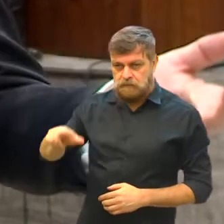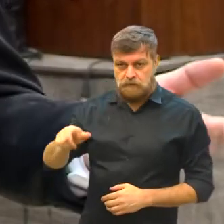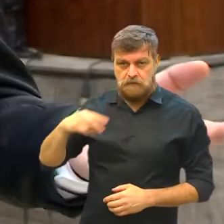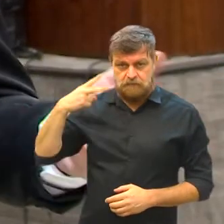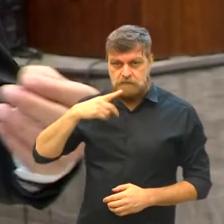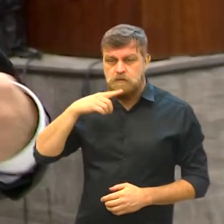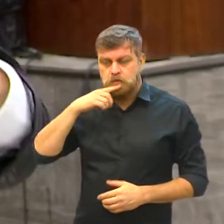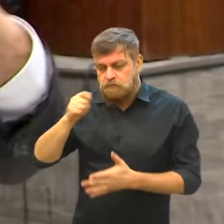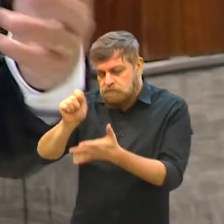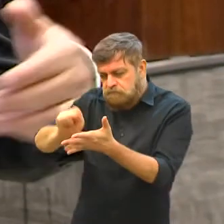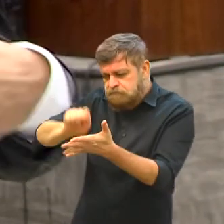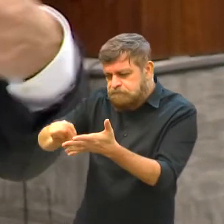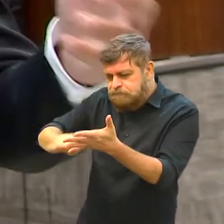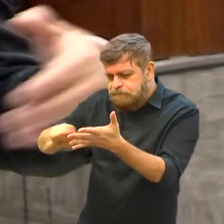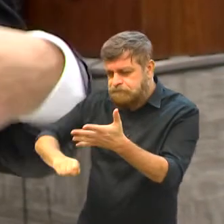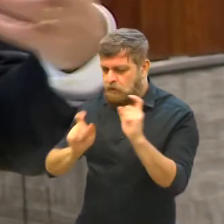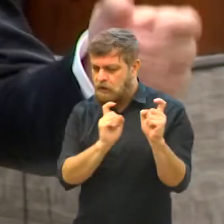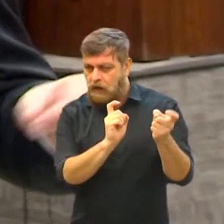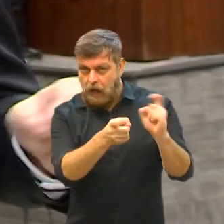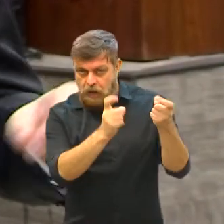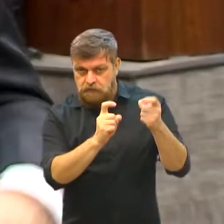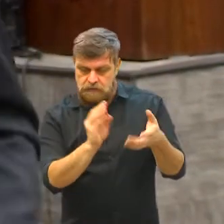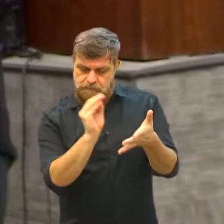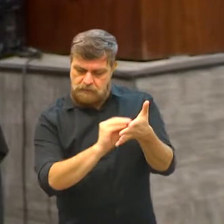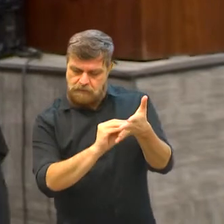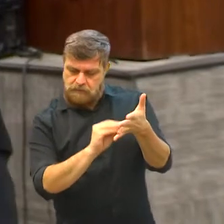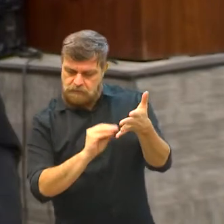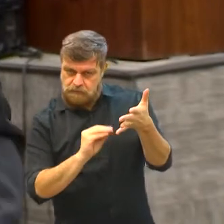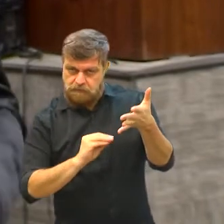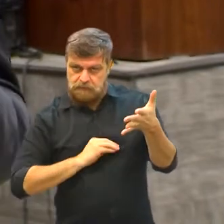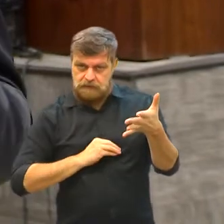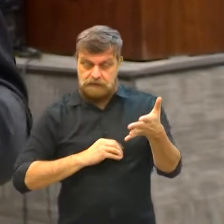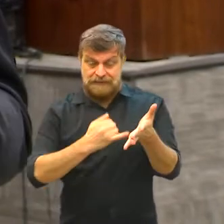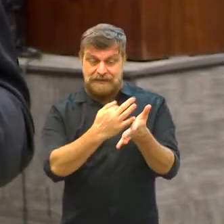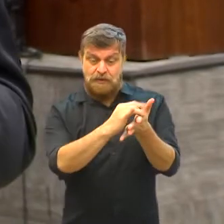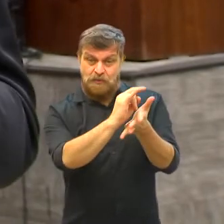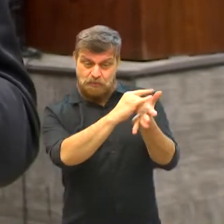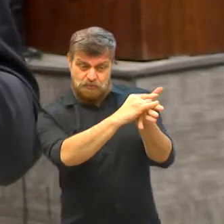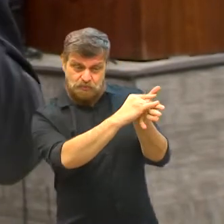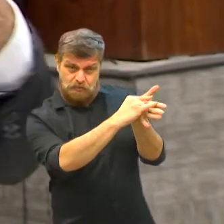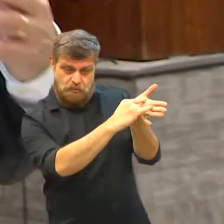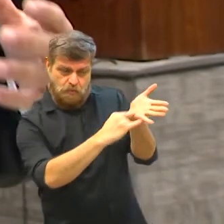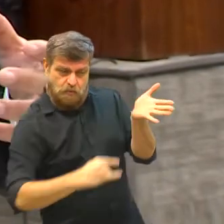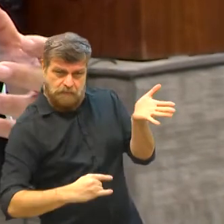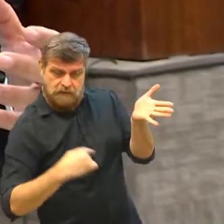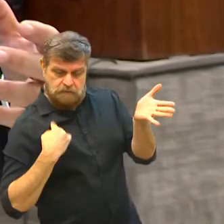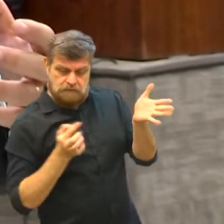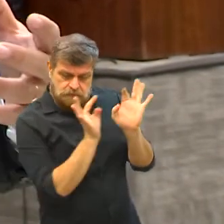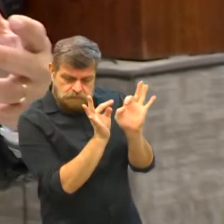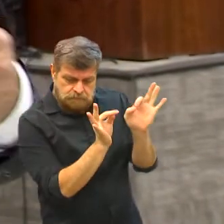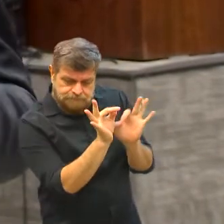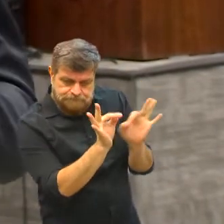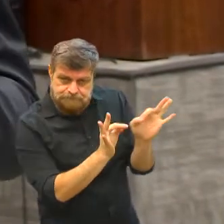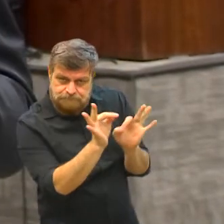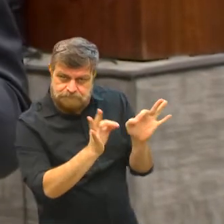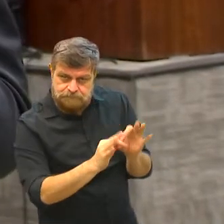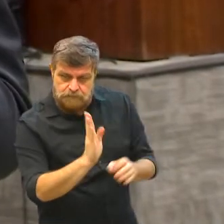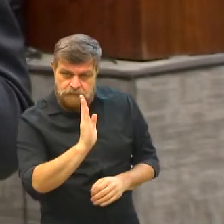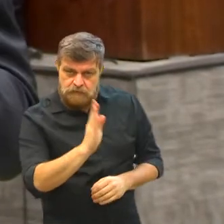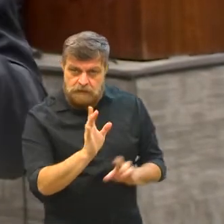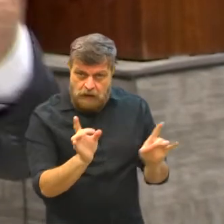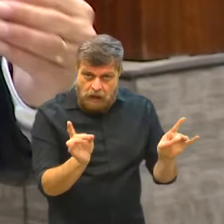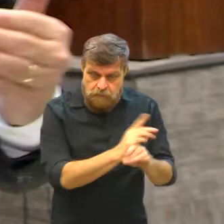já tem feito, a cada reunião, uma minuta, então a gente deve elaborar uma minuta,